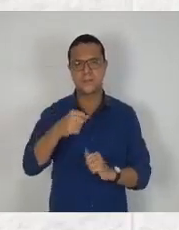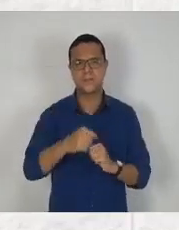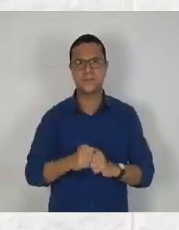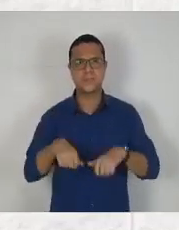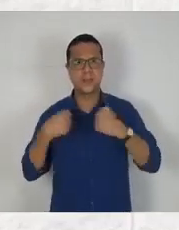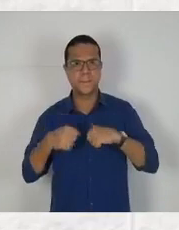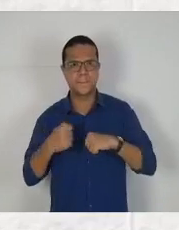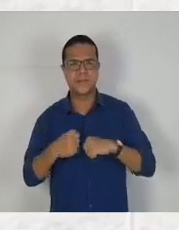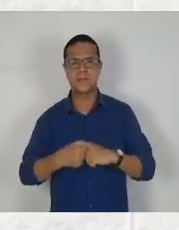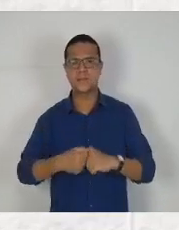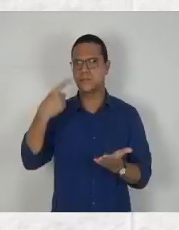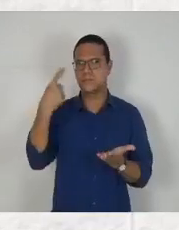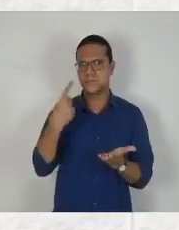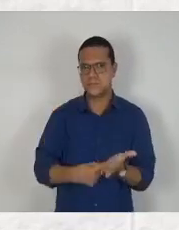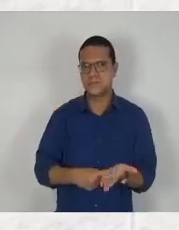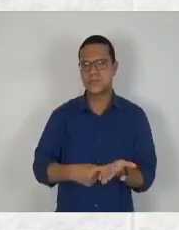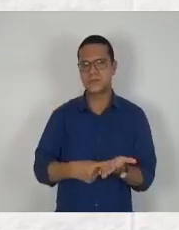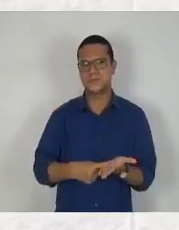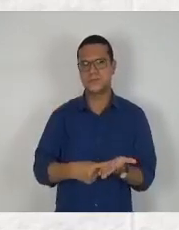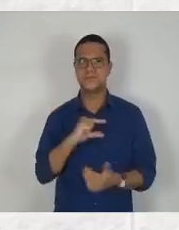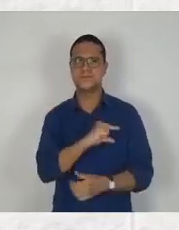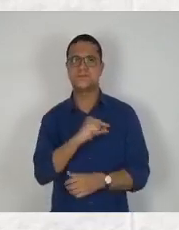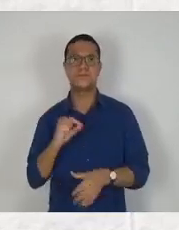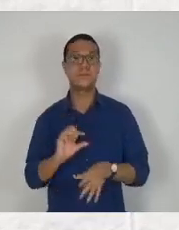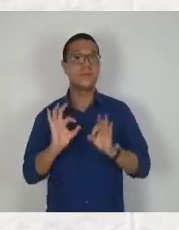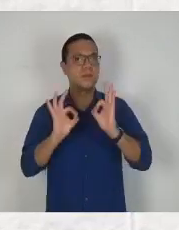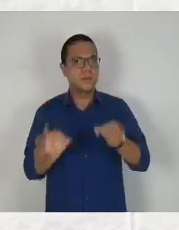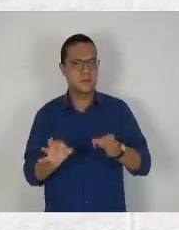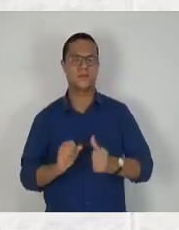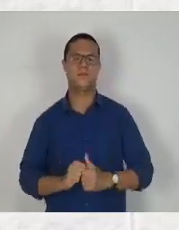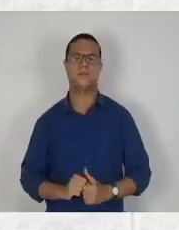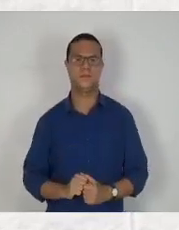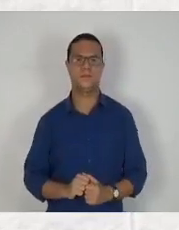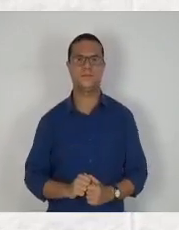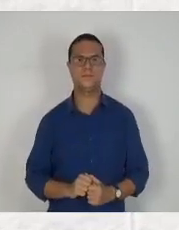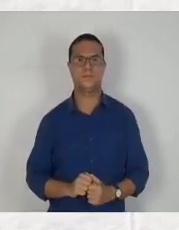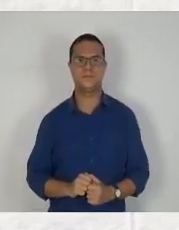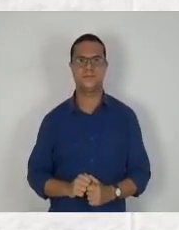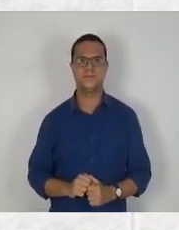Depois, deverá assinalar a alternativa correta.